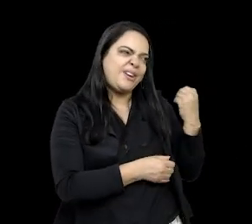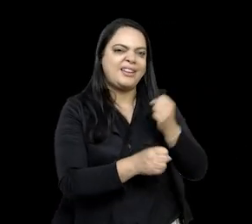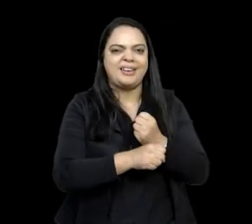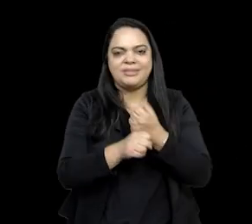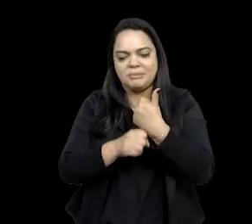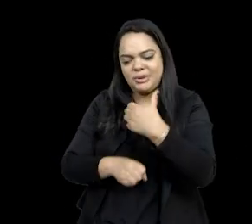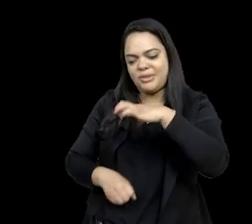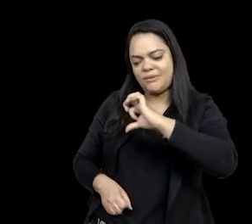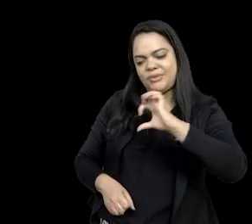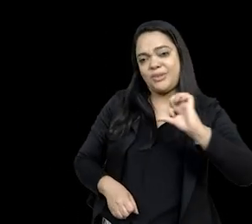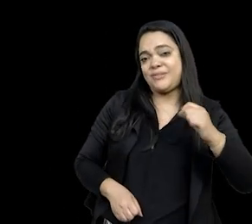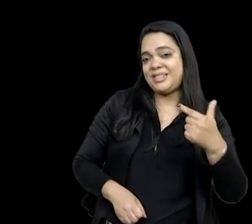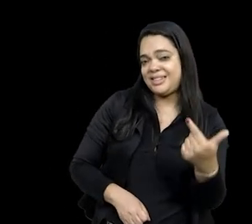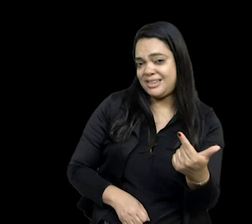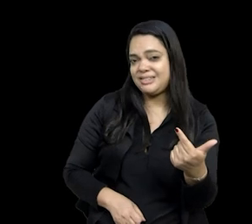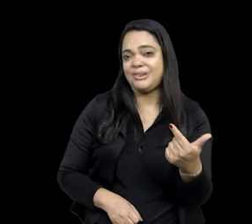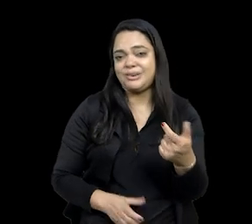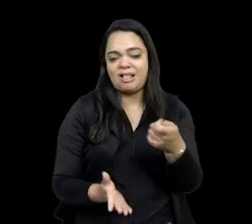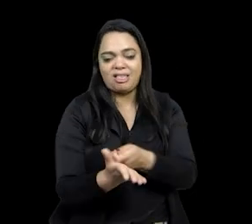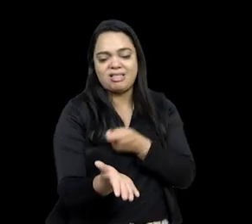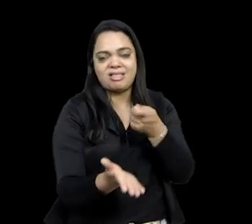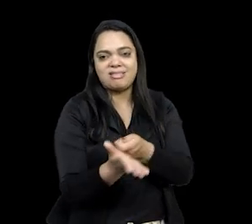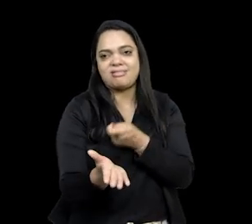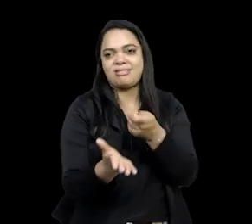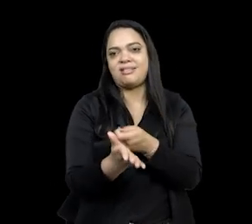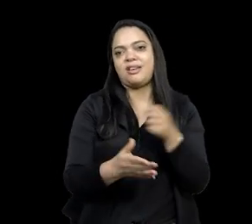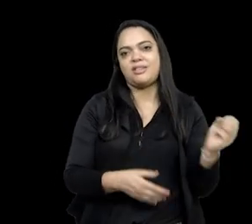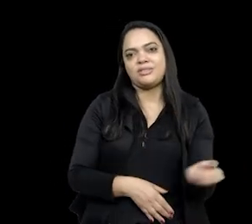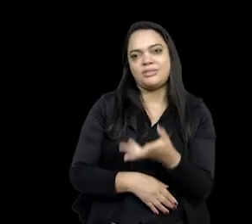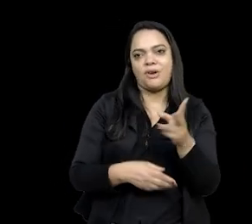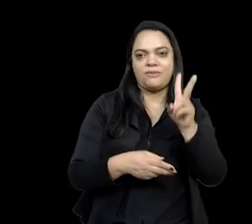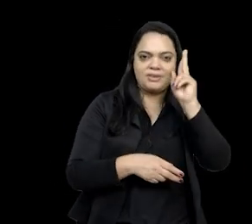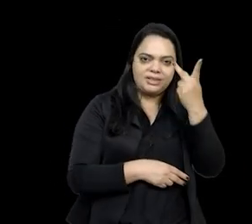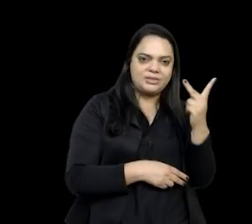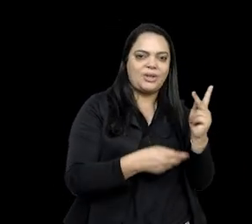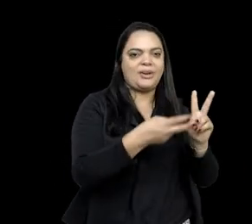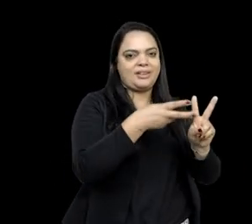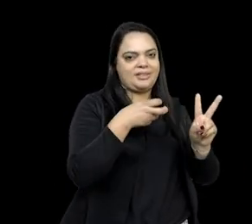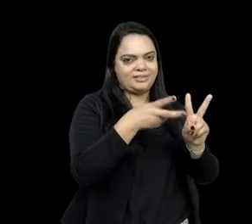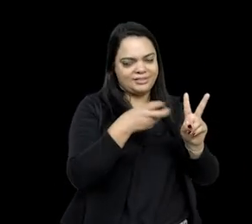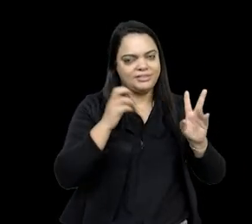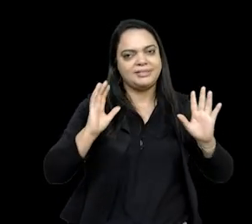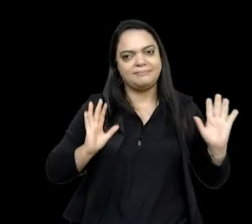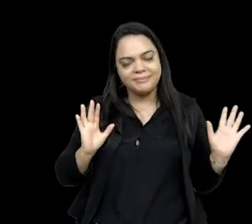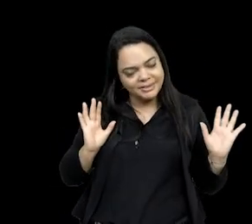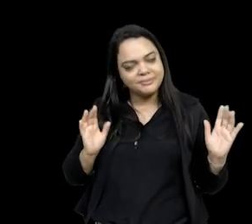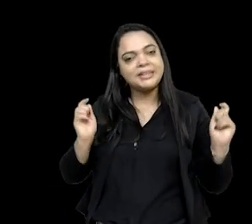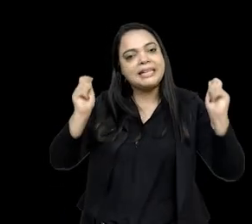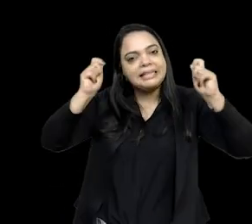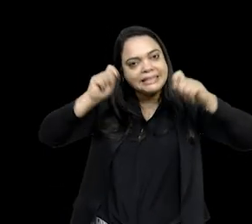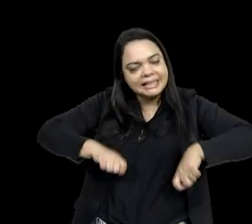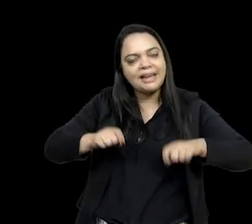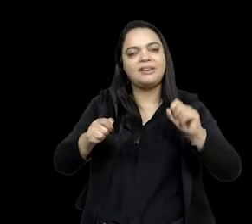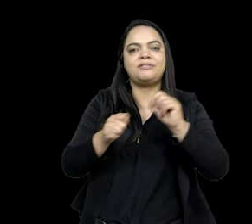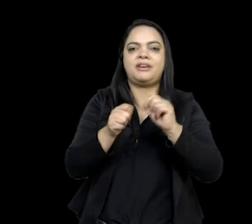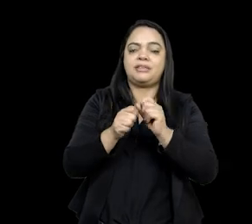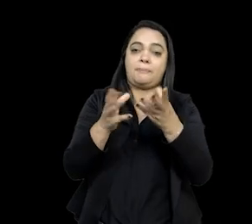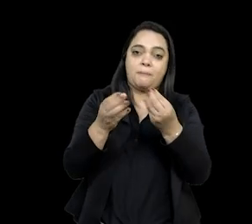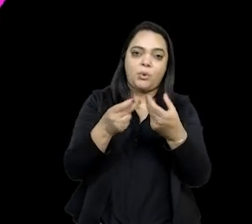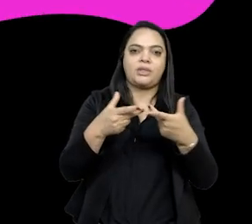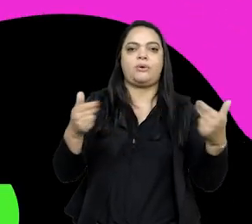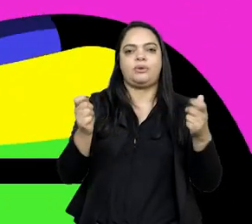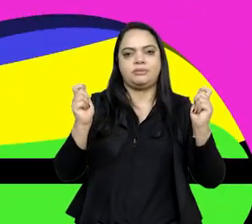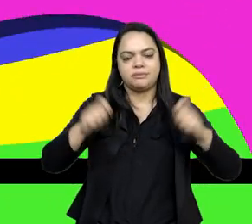maneira mais insistente com a história, com a nova história indígena, né, eu acho que dá sim para a gente fazer muita coisa nesse sentido,